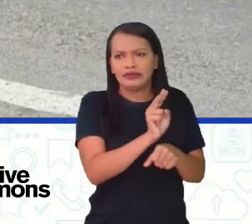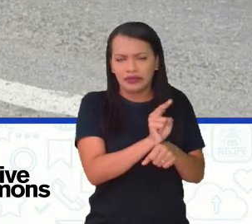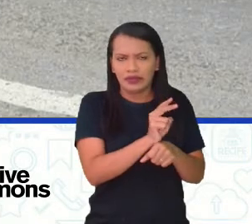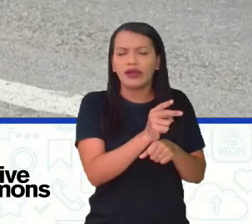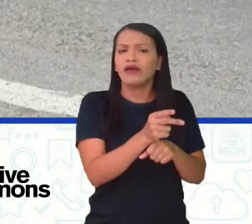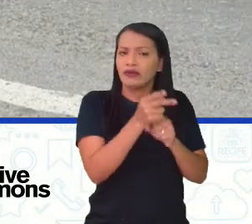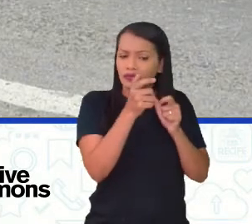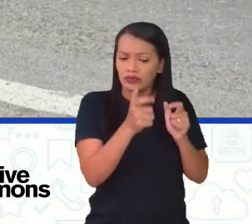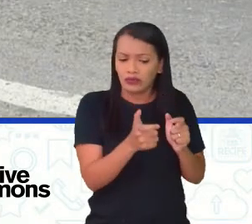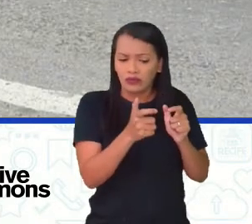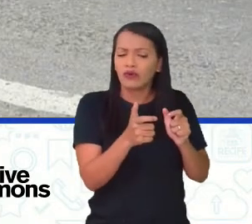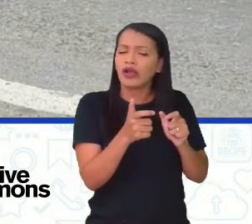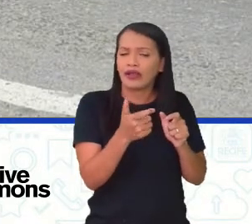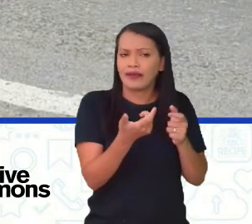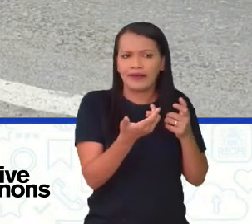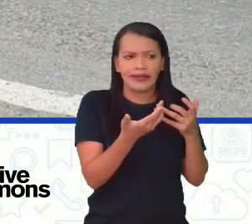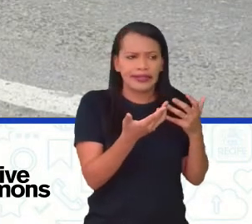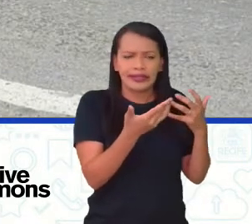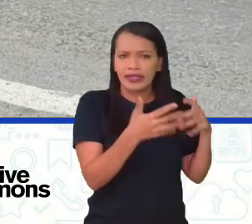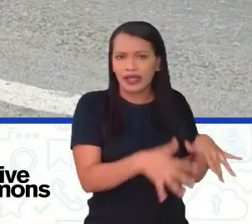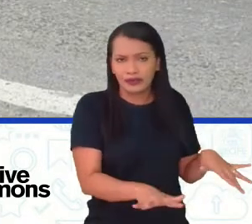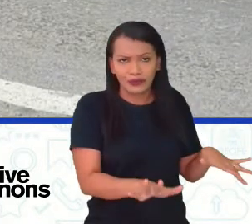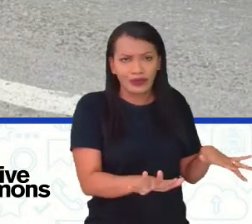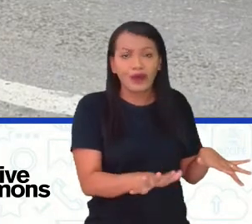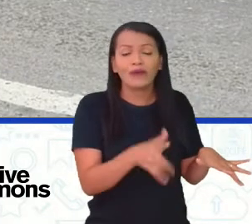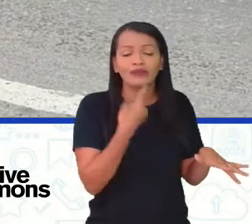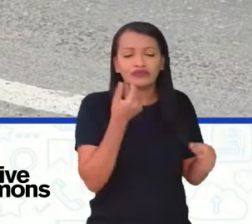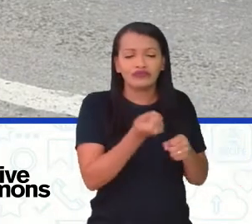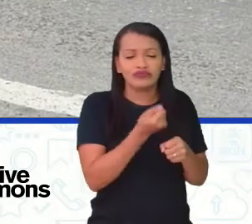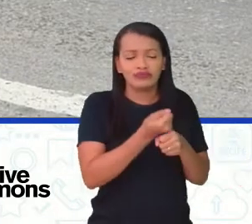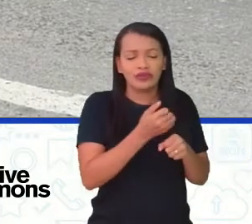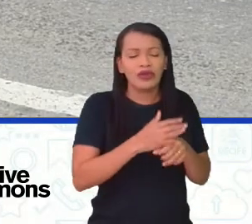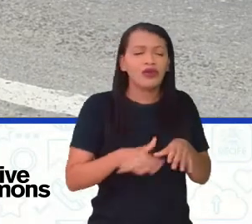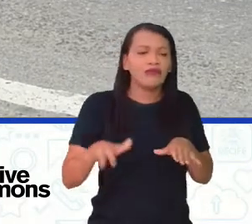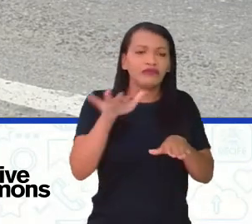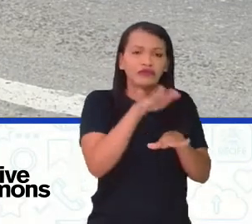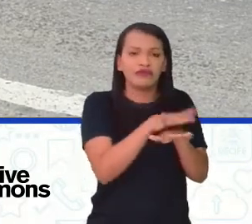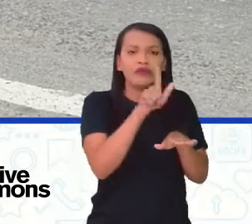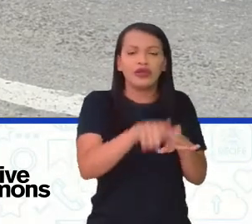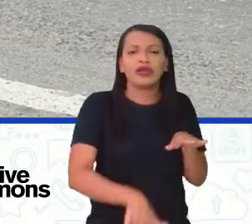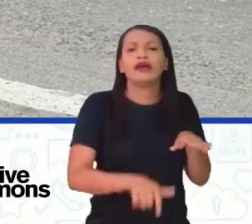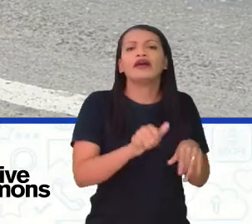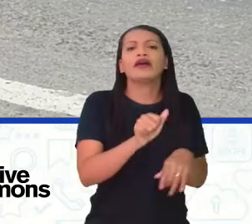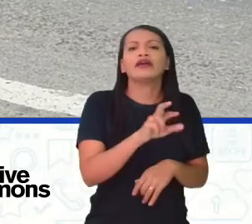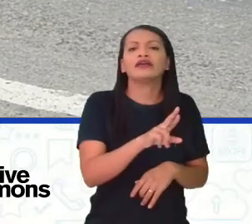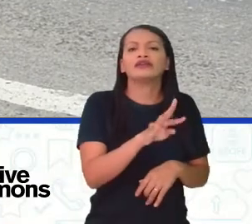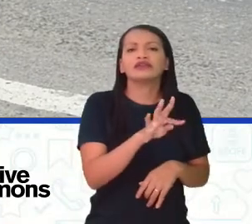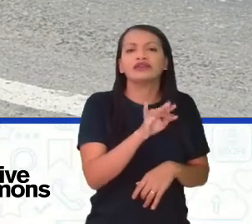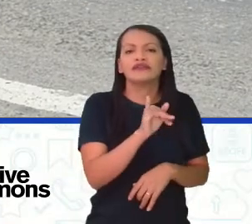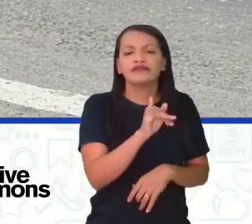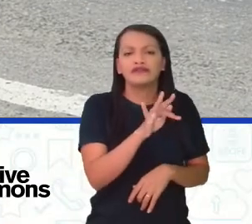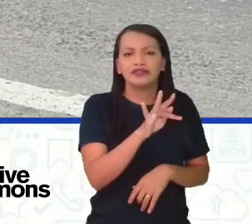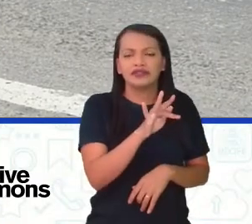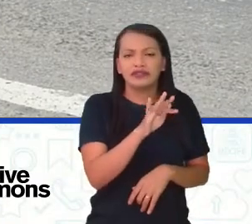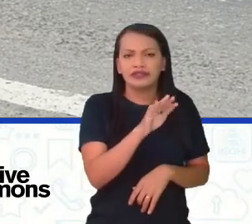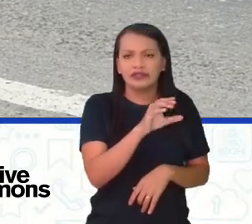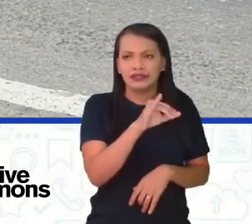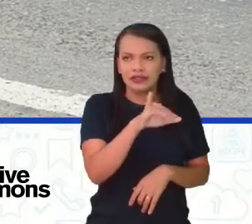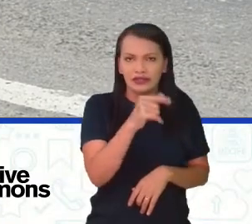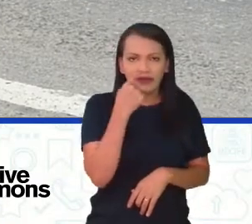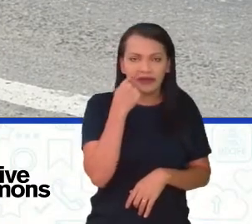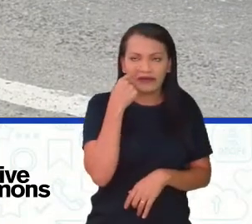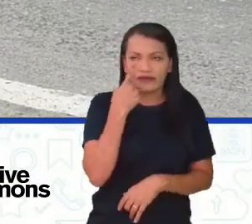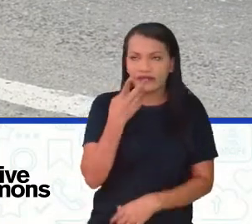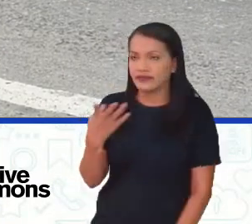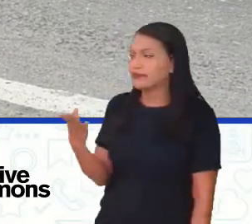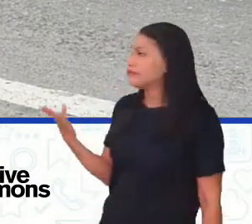aquele ambiente já artificial, um ambiente mais humanizado. Então, você vê aqui, na sua